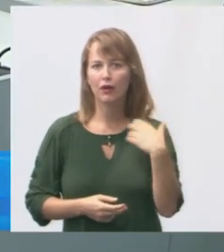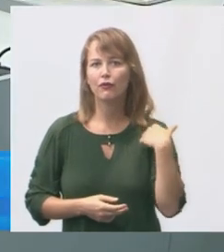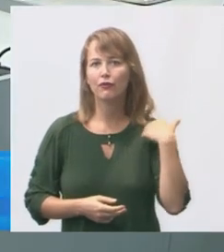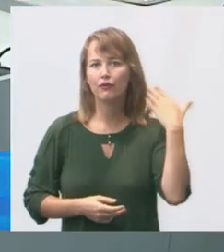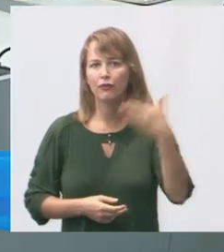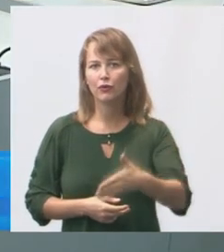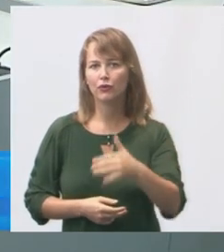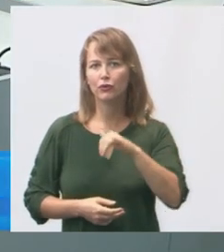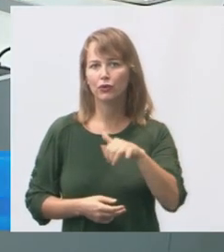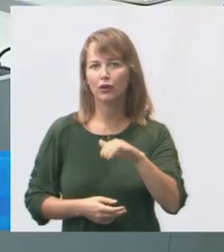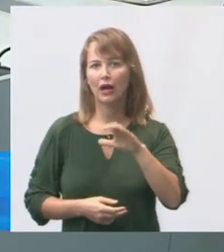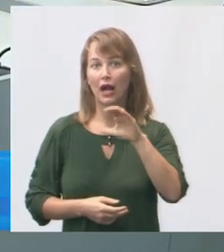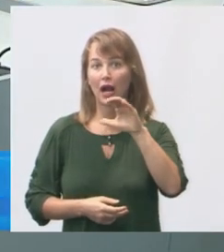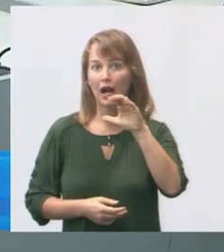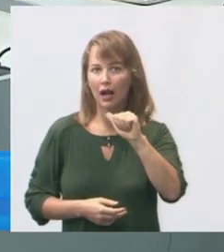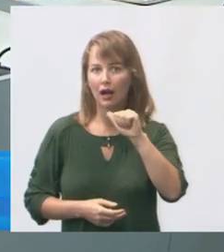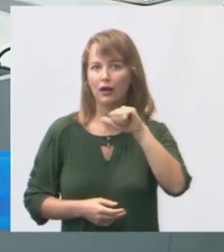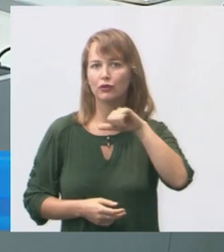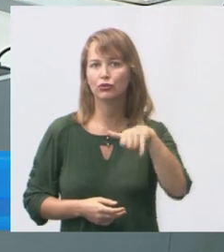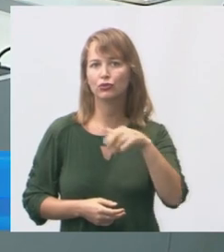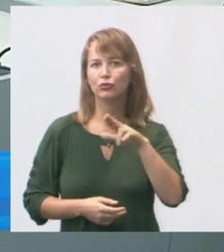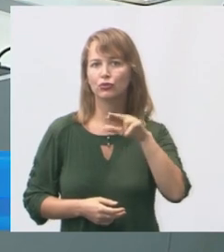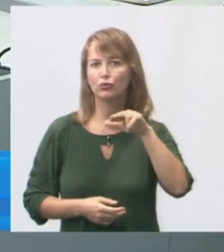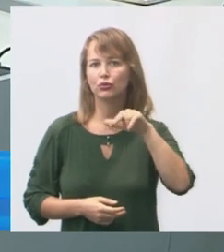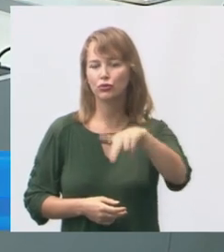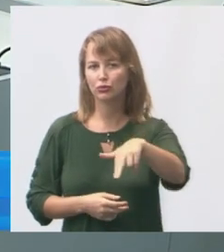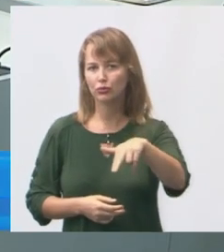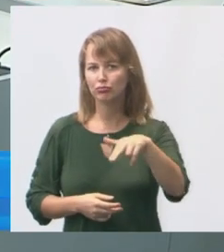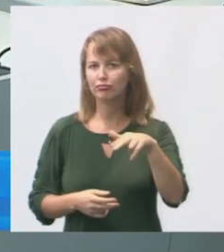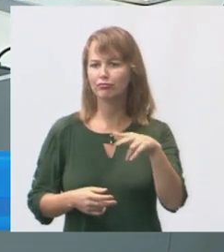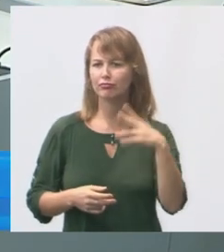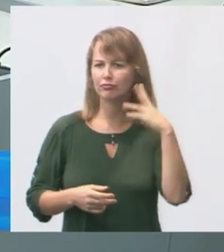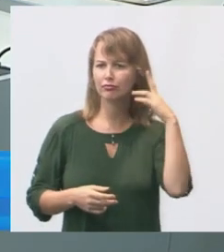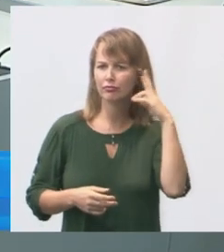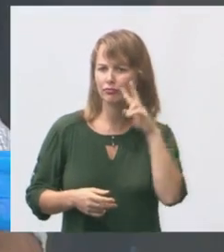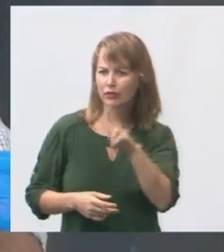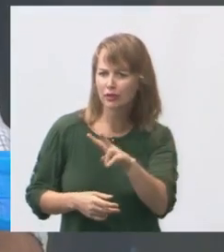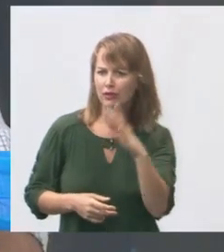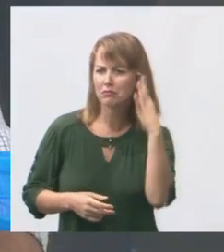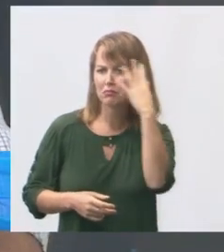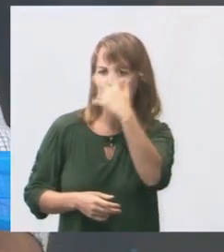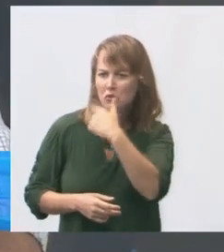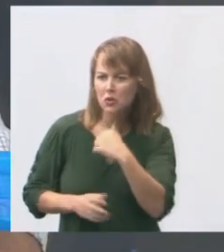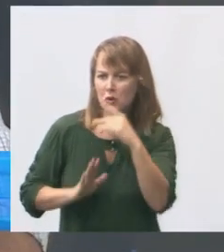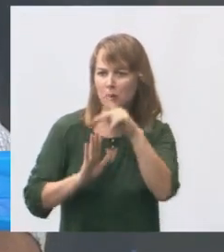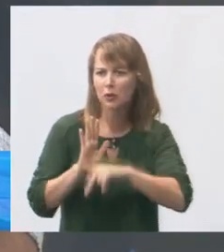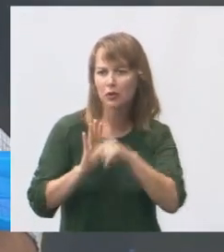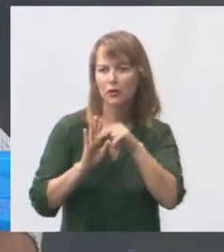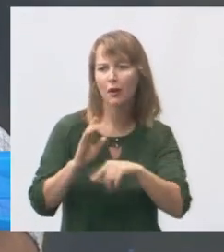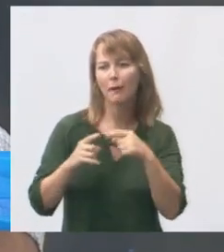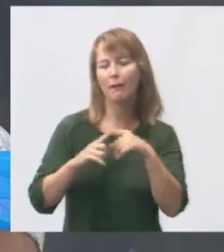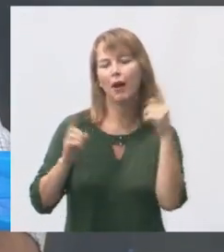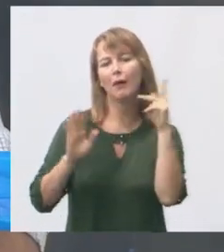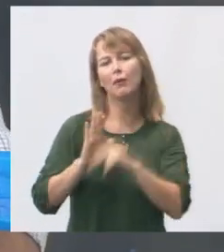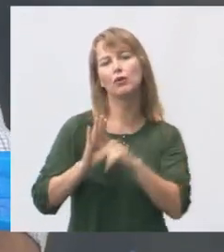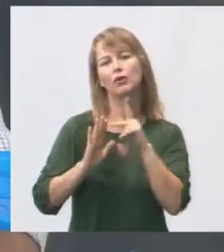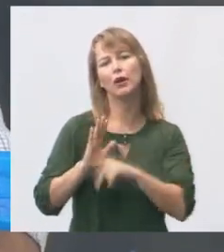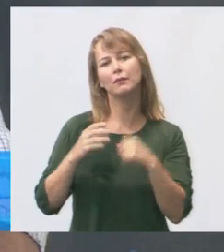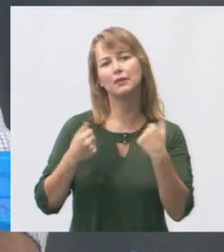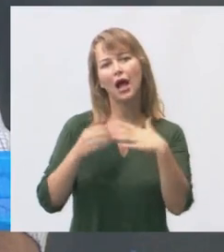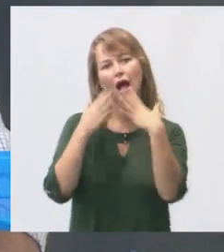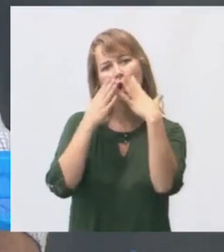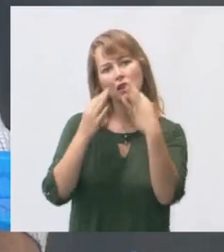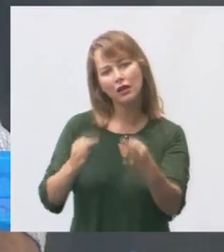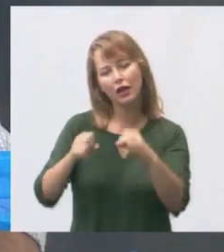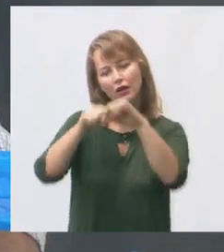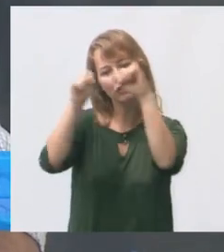Primeiro assim é fantástico ver as crianças envolvidas com um bom projeto mas que o projeto requer alguma atenção na